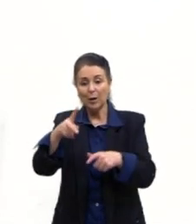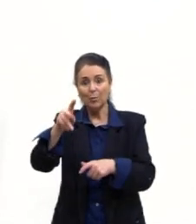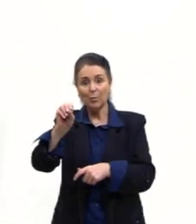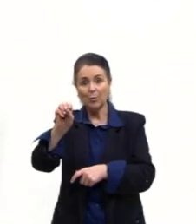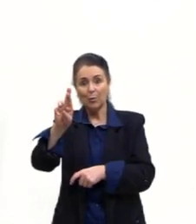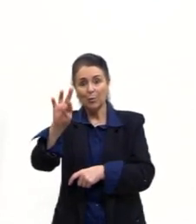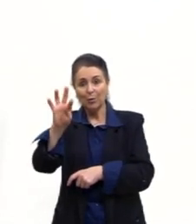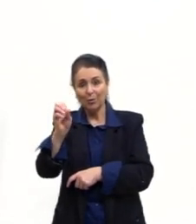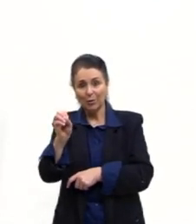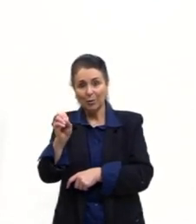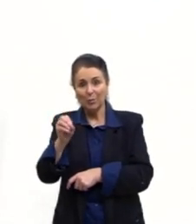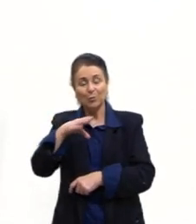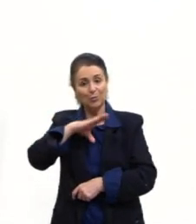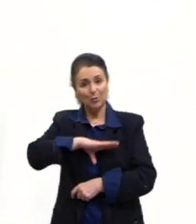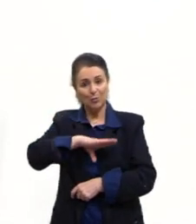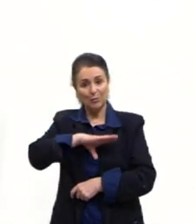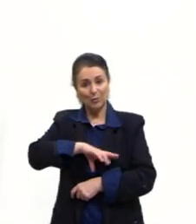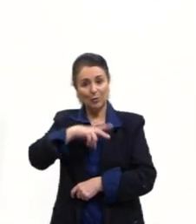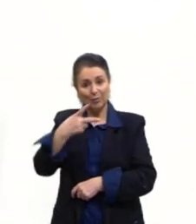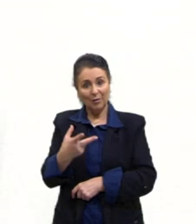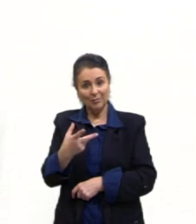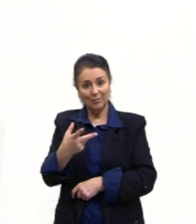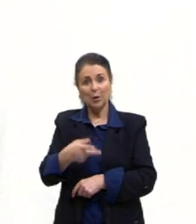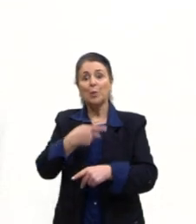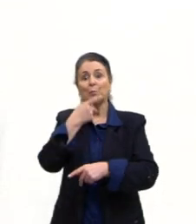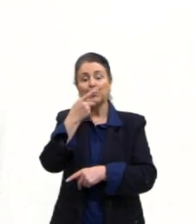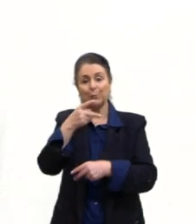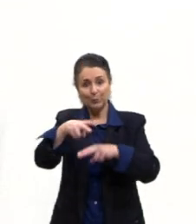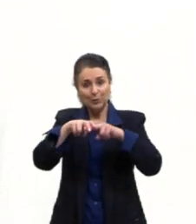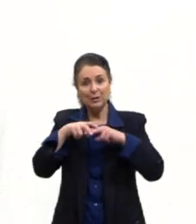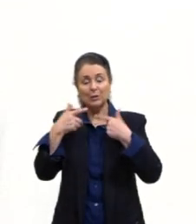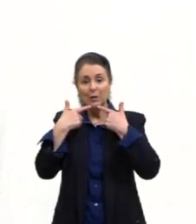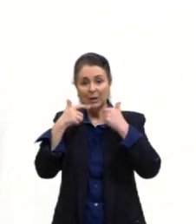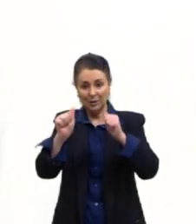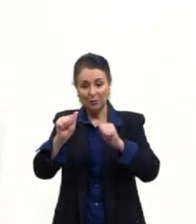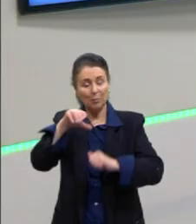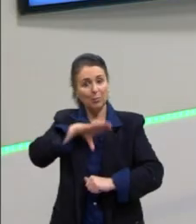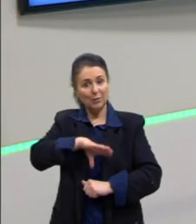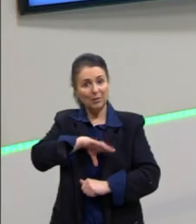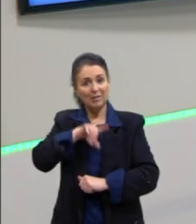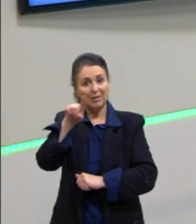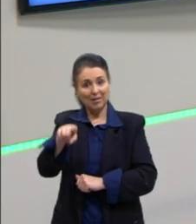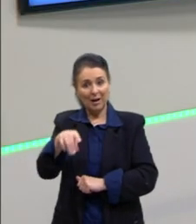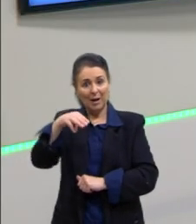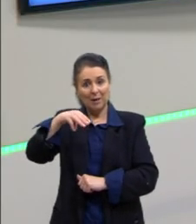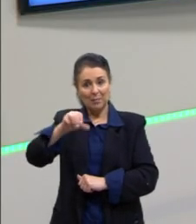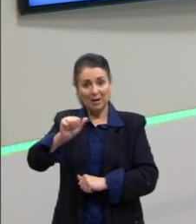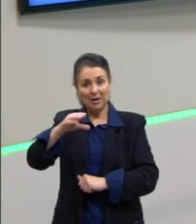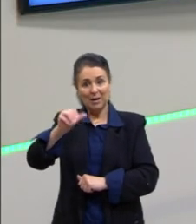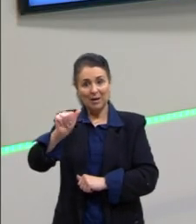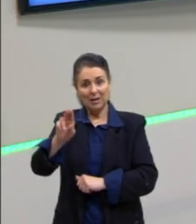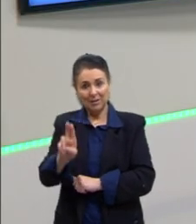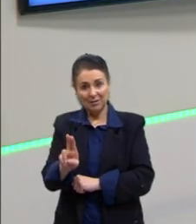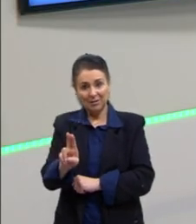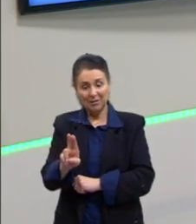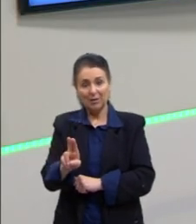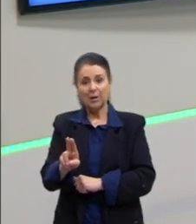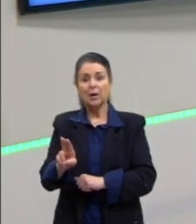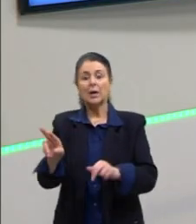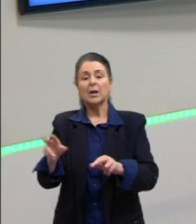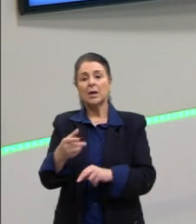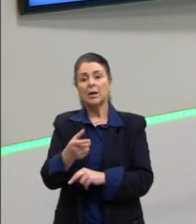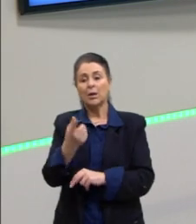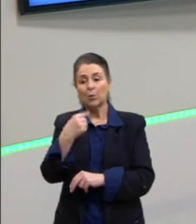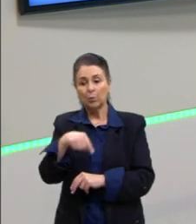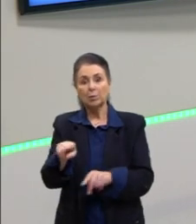português, entre outras coisas. E Hong Kong era um porto, né? Era uma relação aí com a Inglaterra,